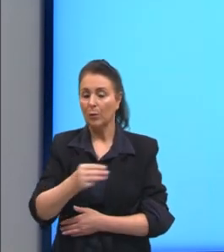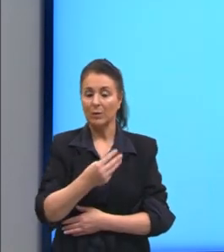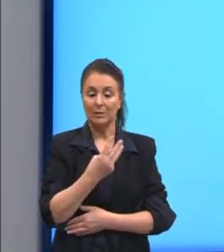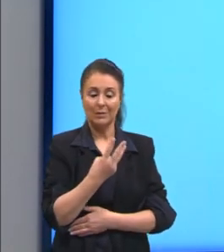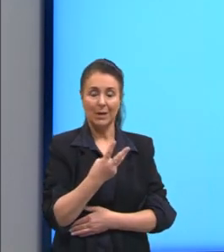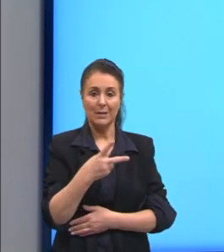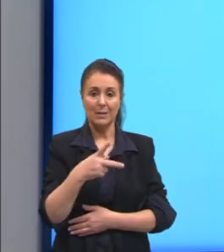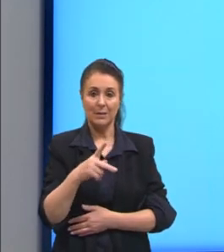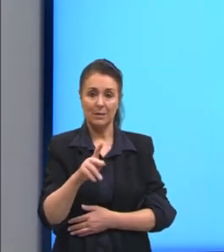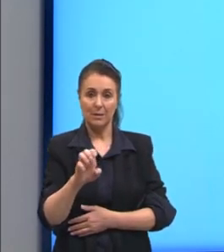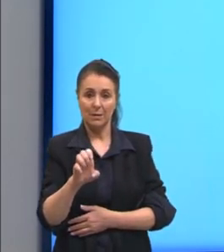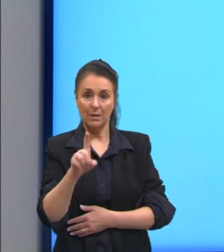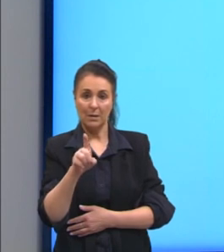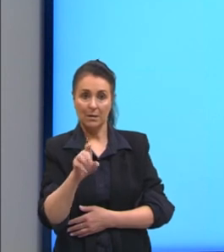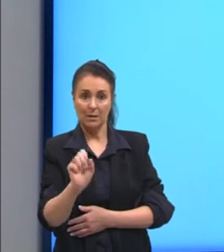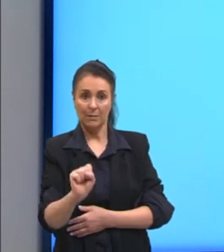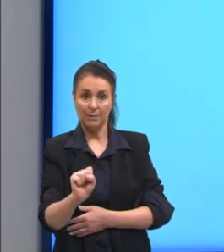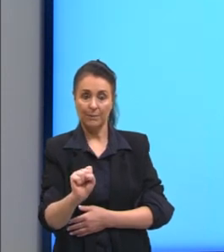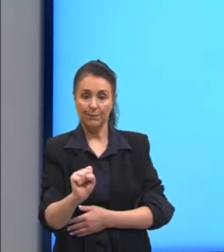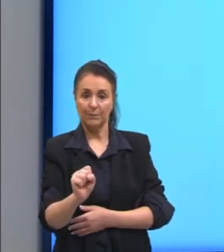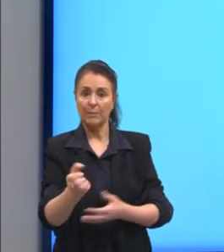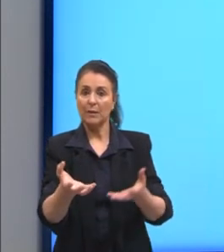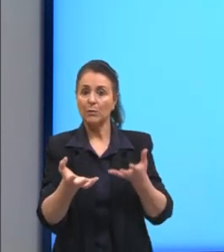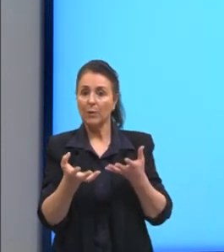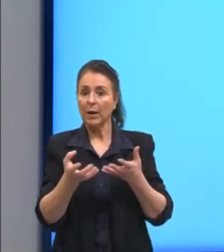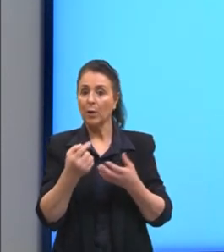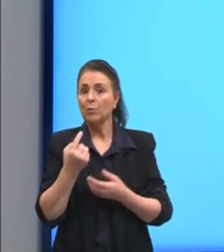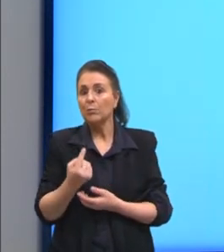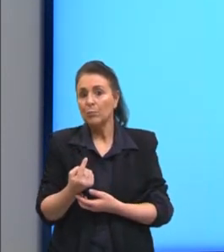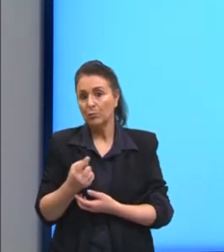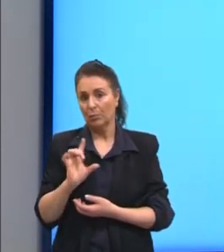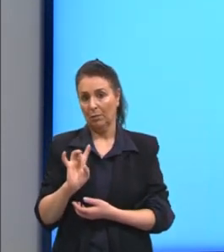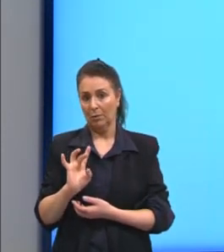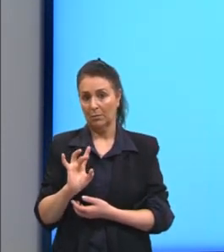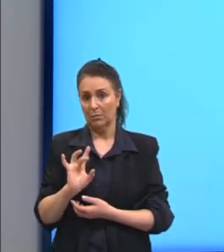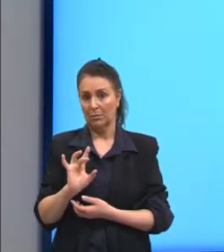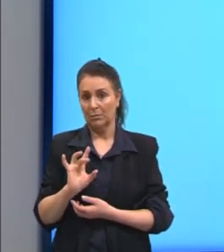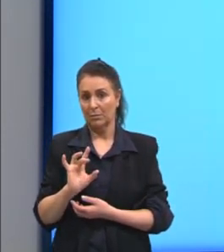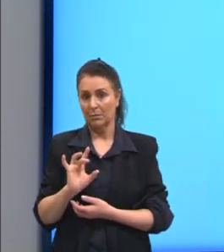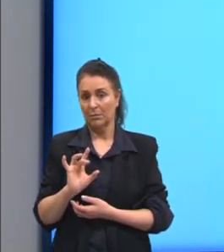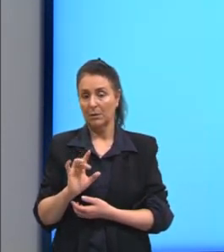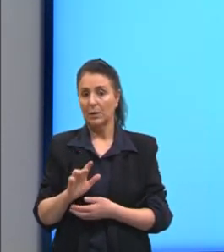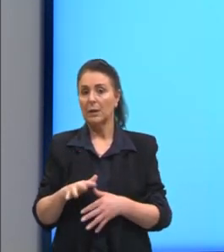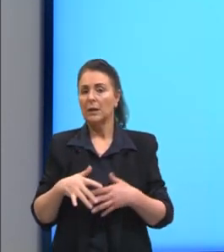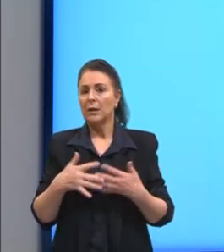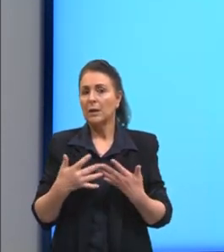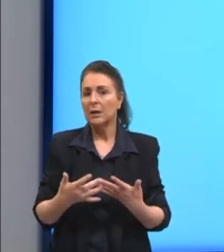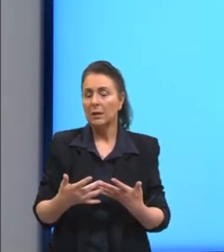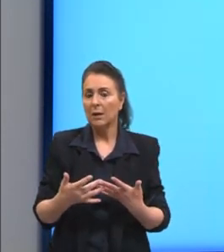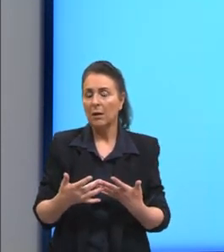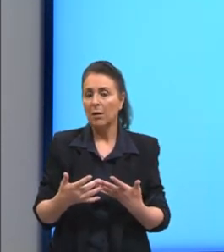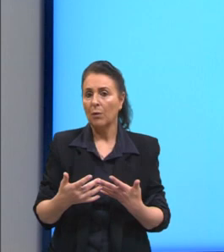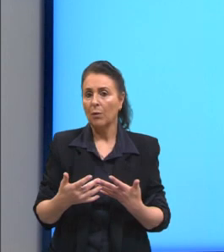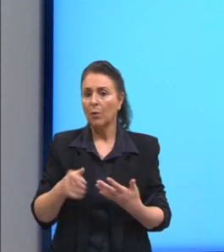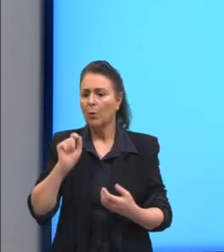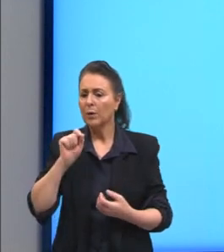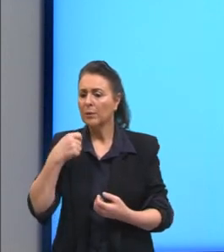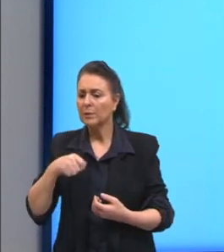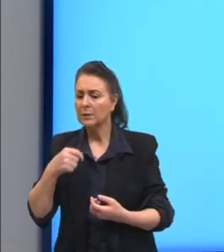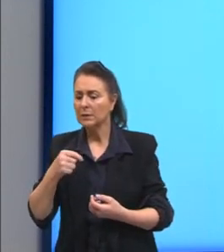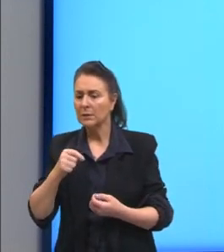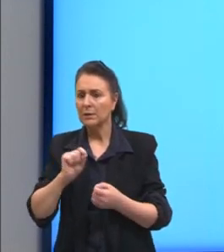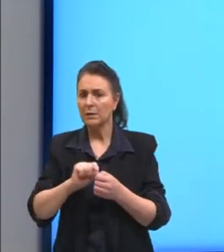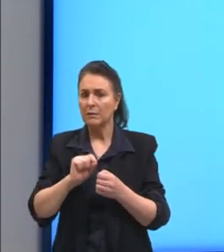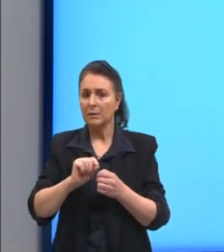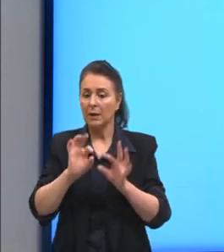pés. Mas eu quero o valor de 1 pé, né? Então, na verdade, aqui o que nós fazemos